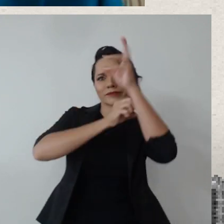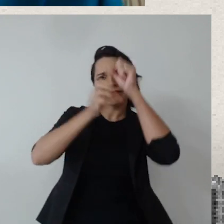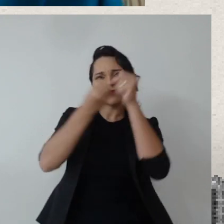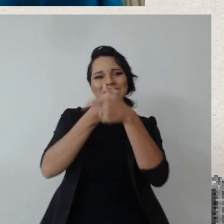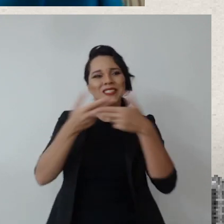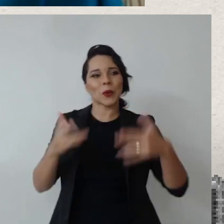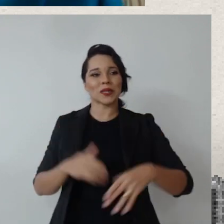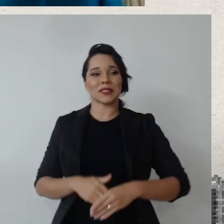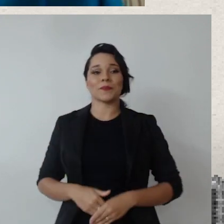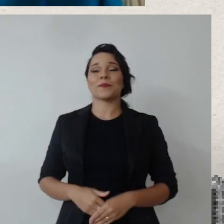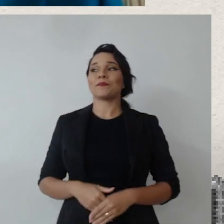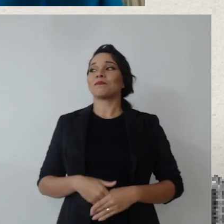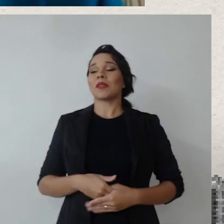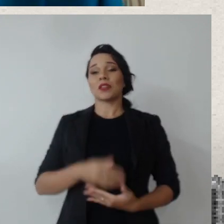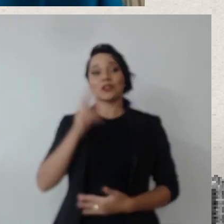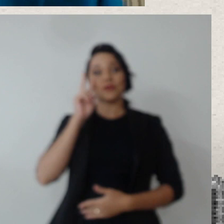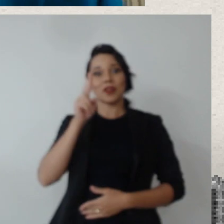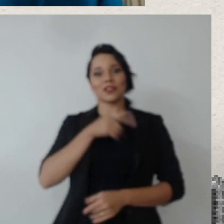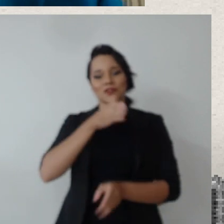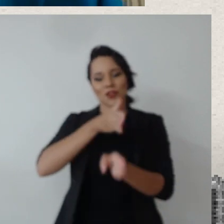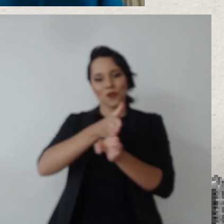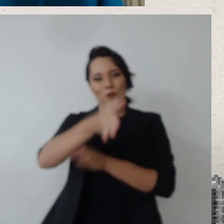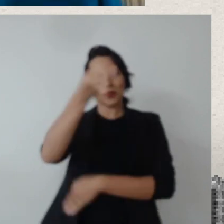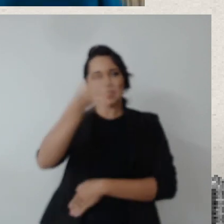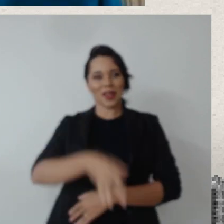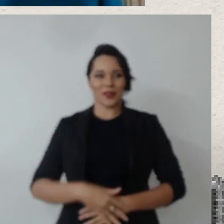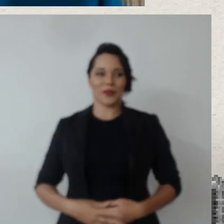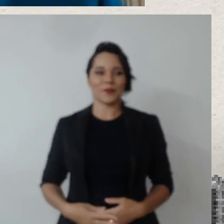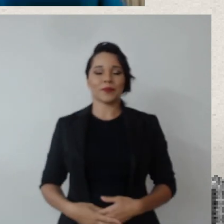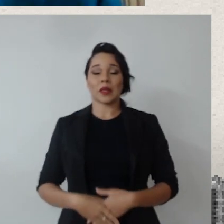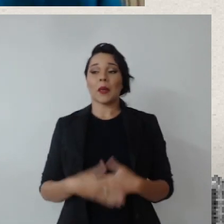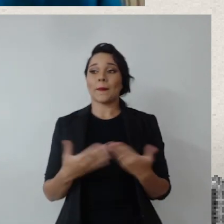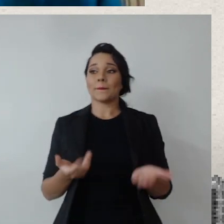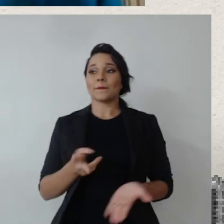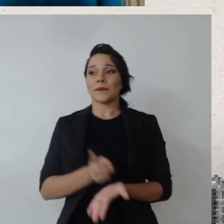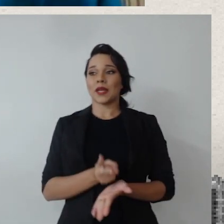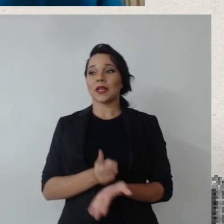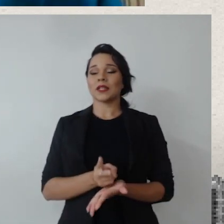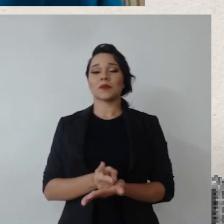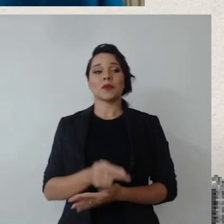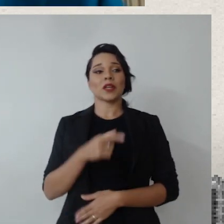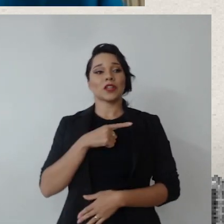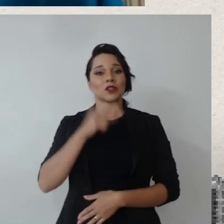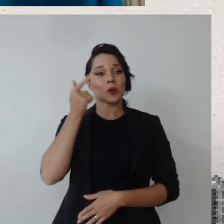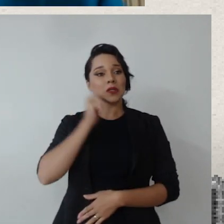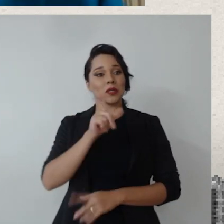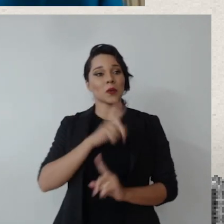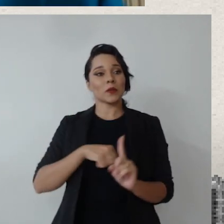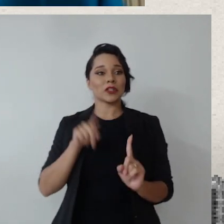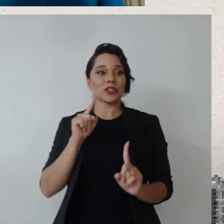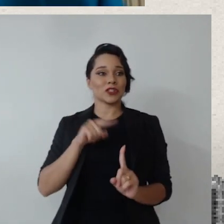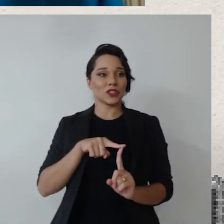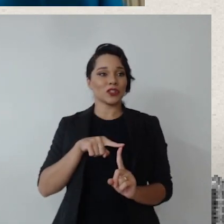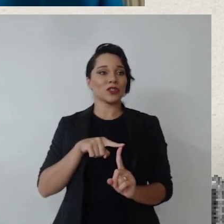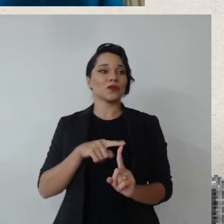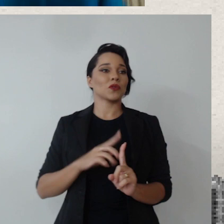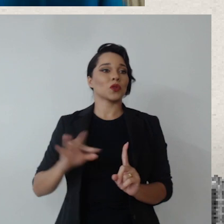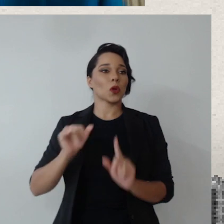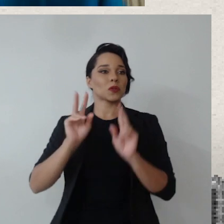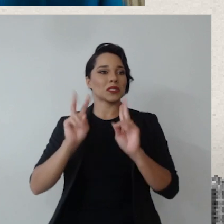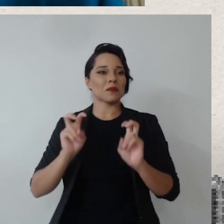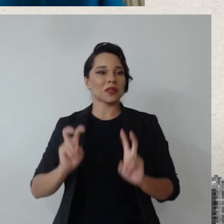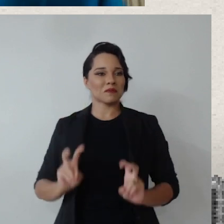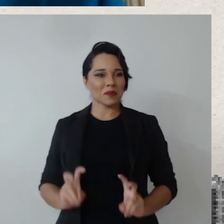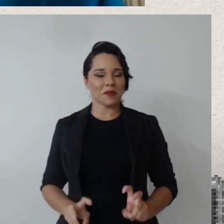e a gente vê que estamos no caminho certo, né, ainda que ainda não, que não tenhamos atingido todos